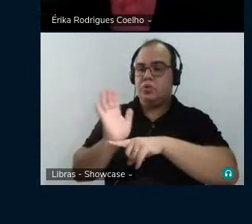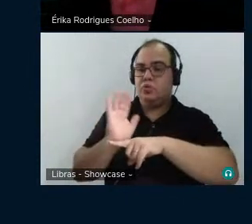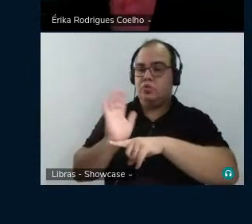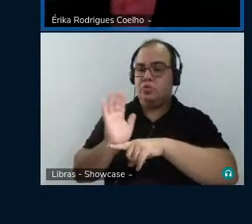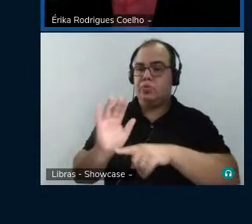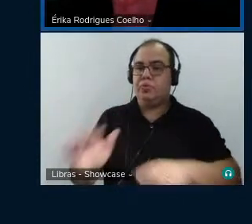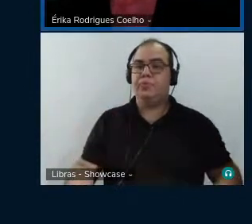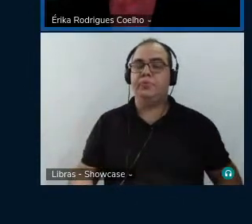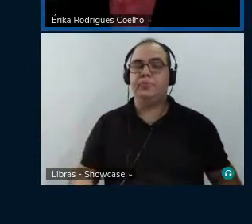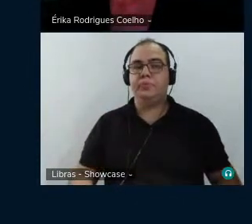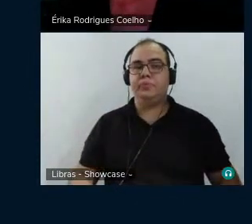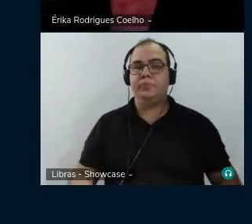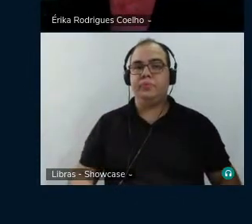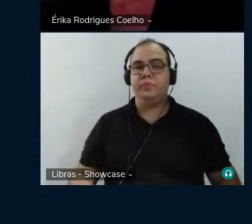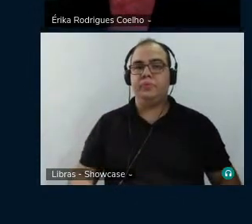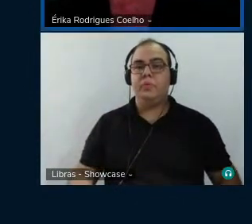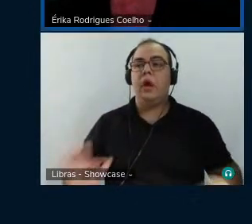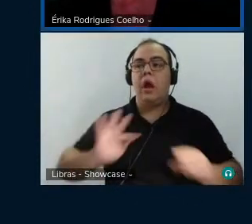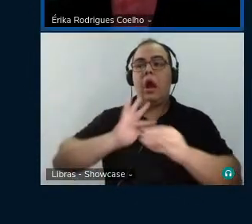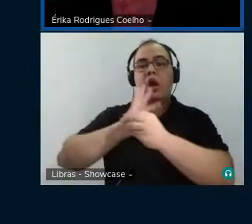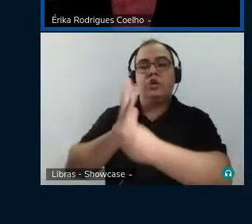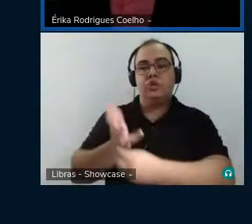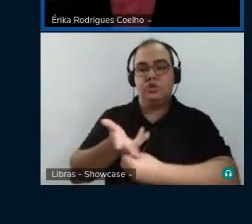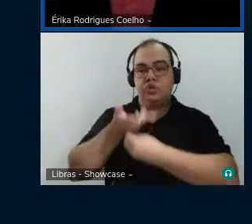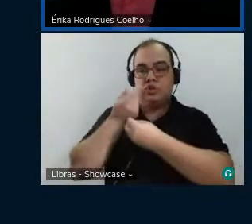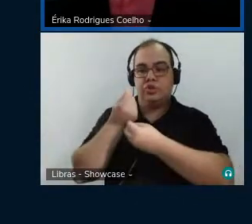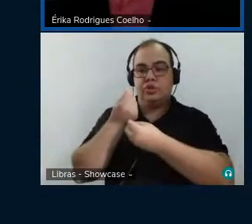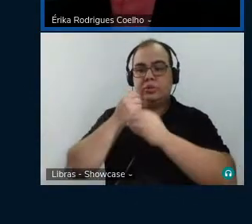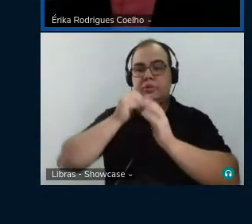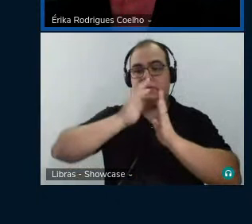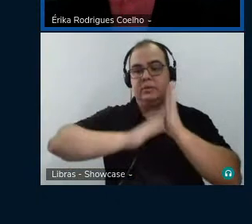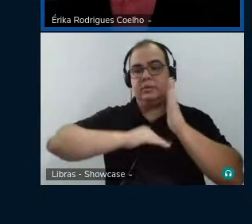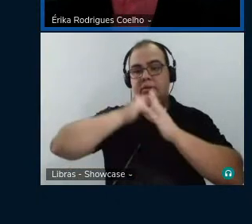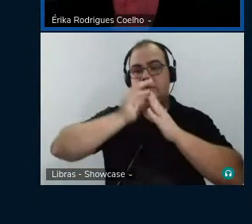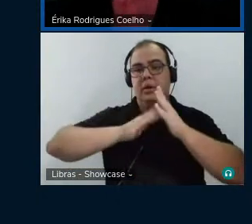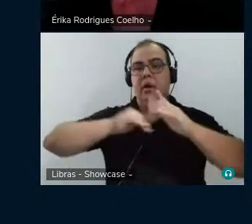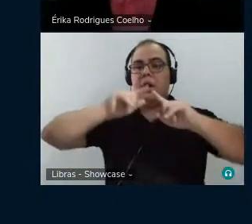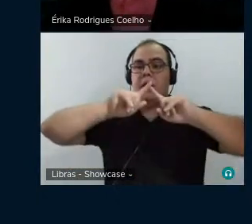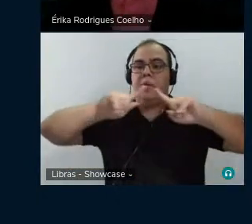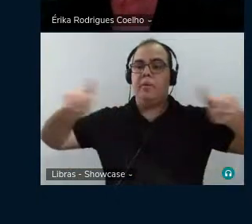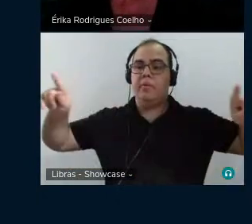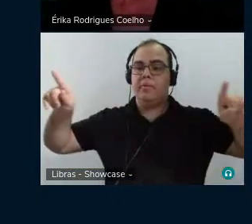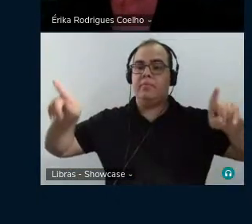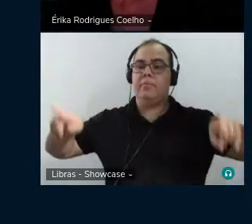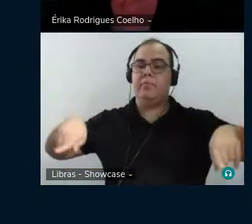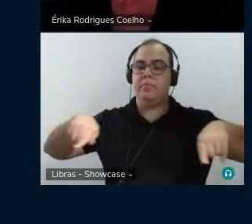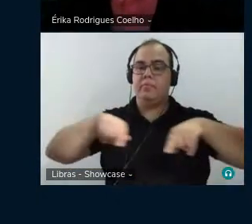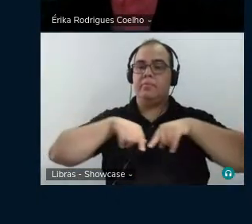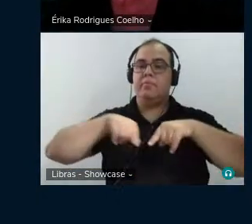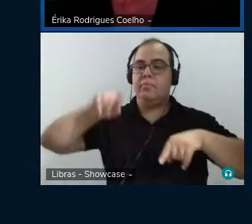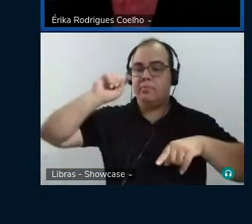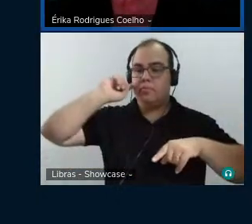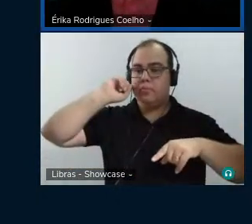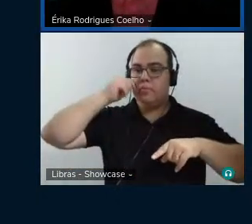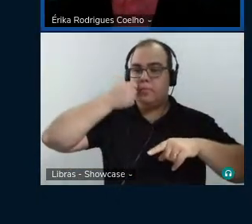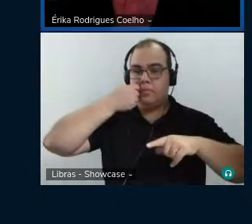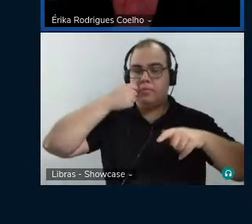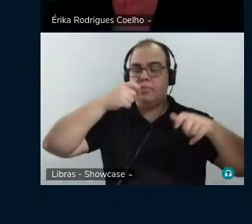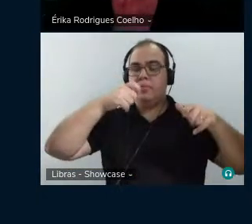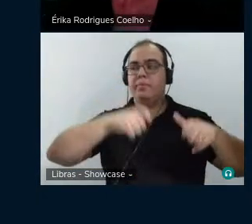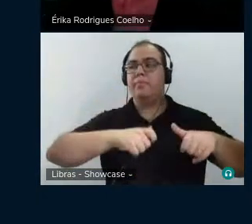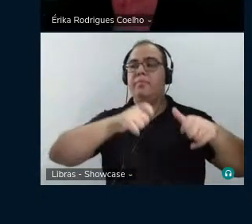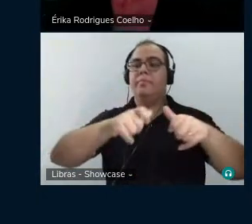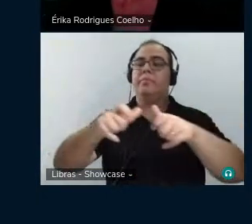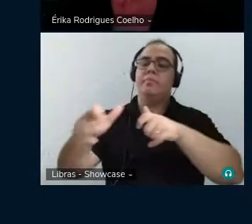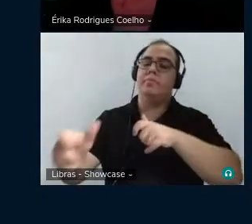manifestações artísticas, o painel da presença afrodescendente nos espaços de conhecimento,